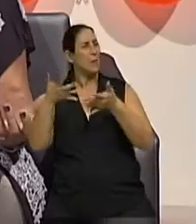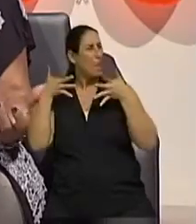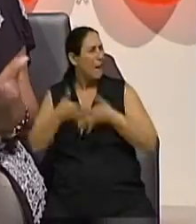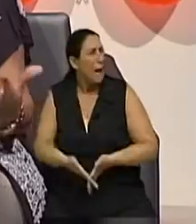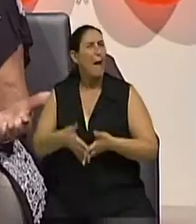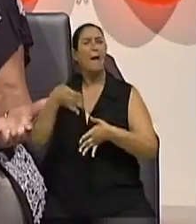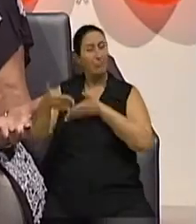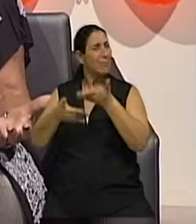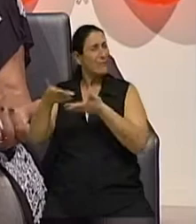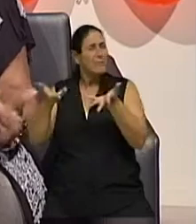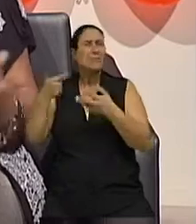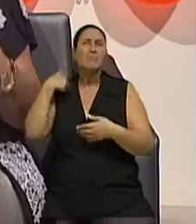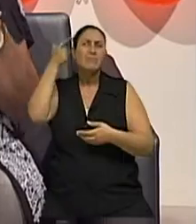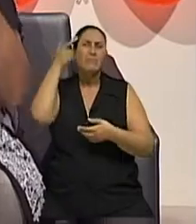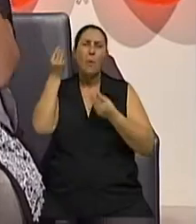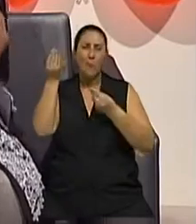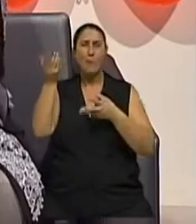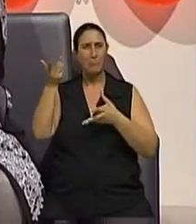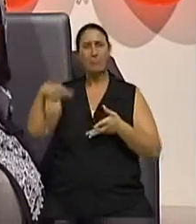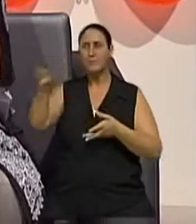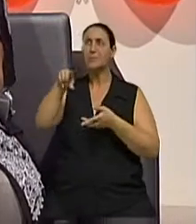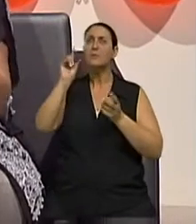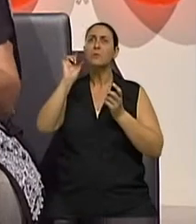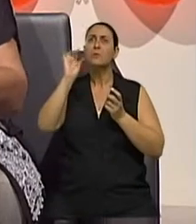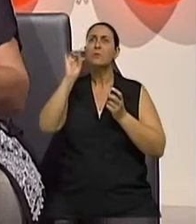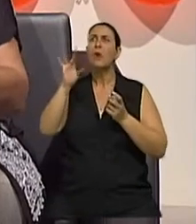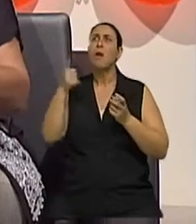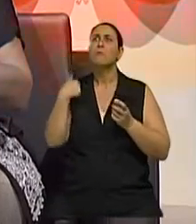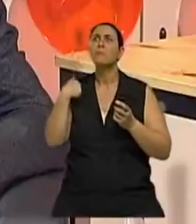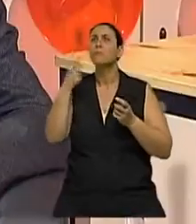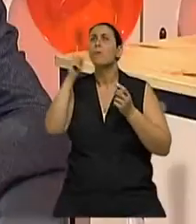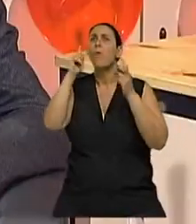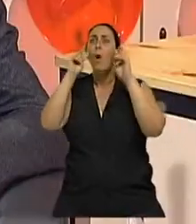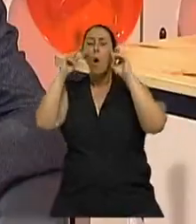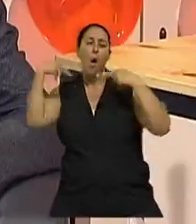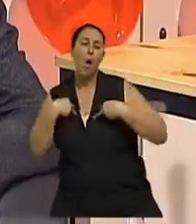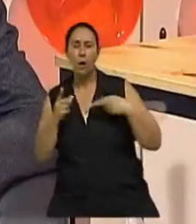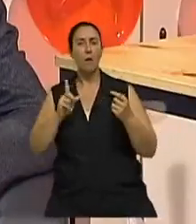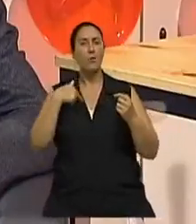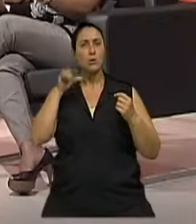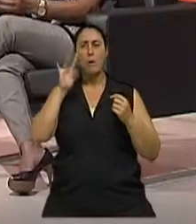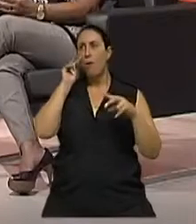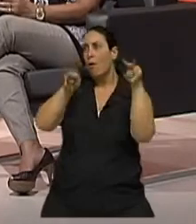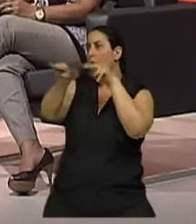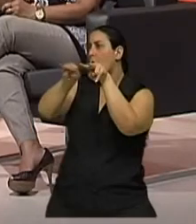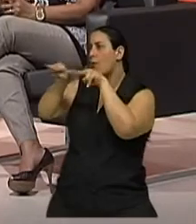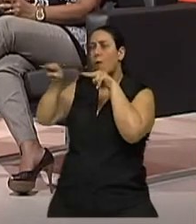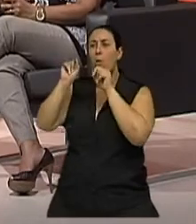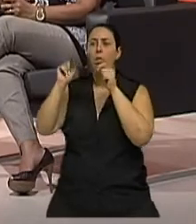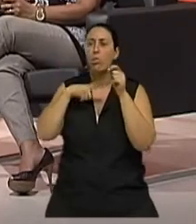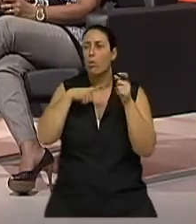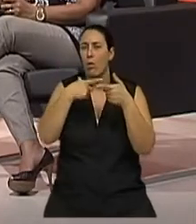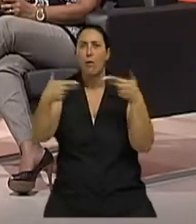tem, que a gente às vezes nem olha, só quer saber o que a gente quer ter, né? Quer dizer, o equilíbrio emocional está preponderando aí para